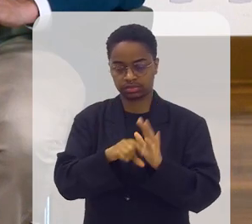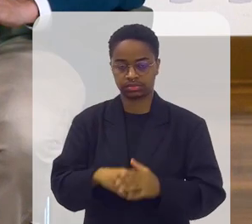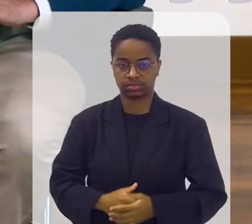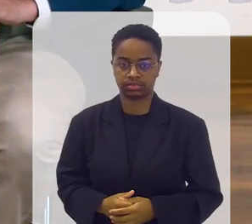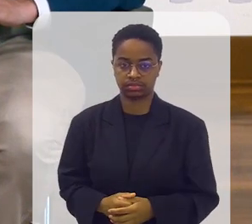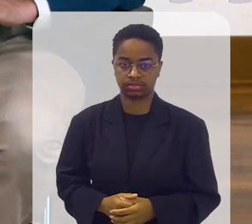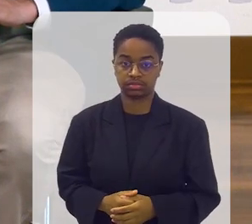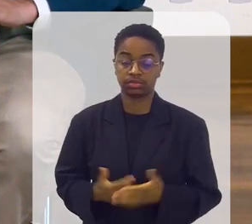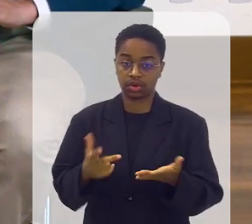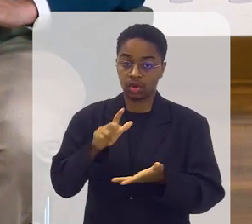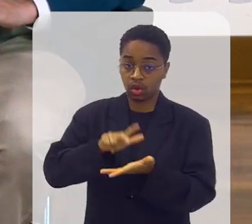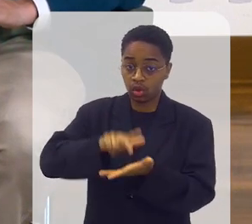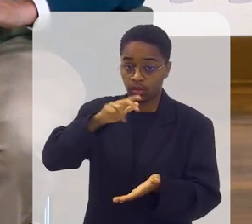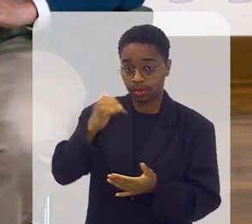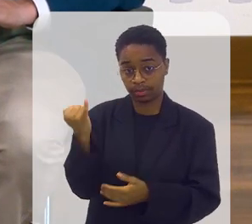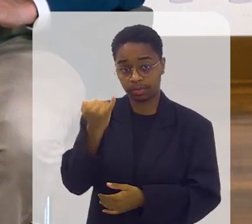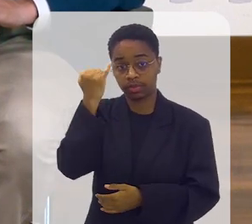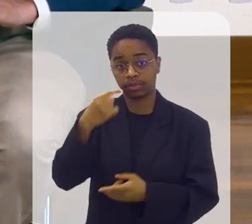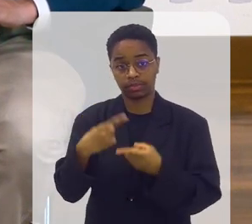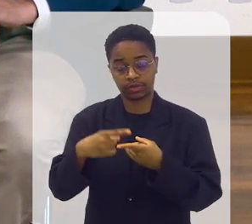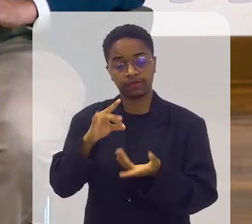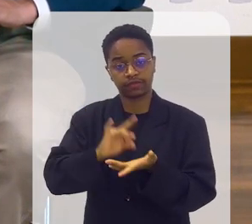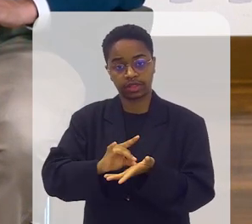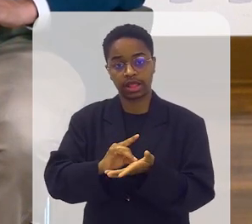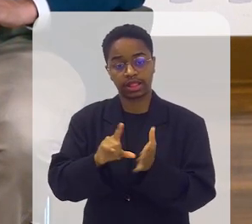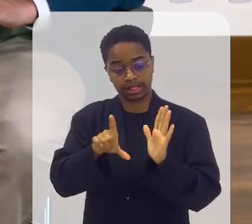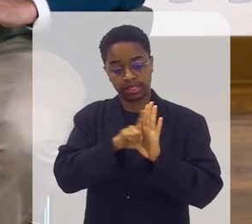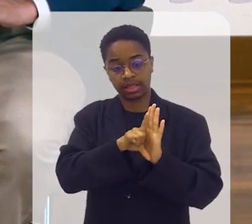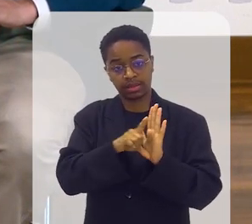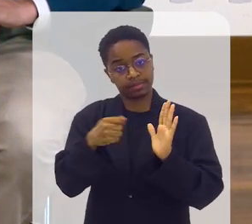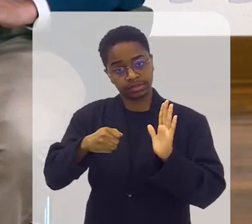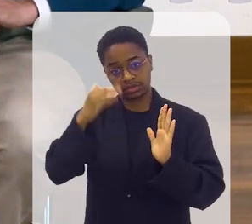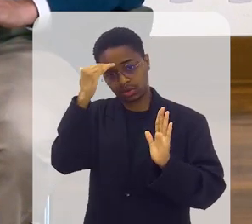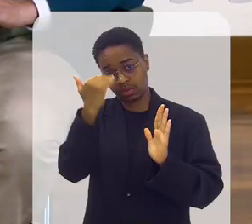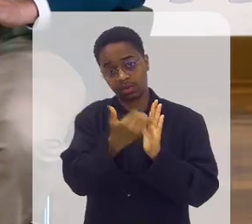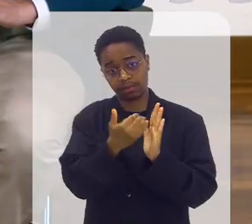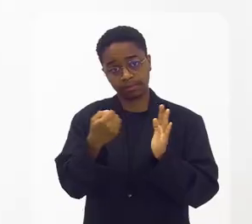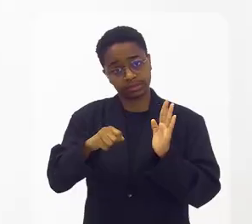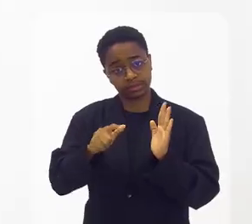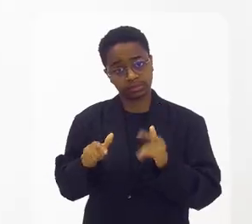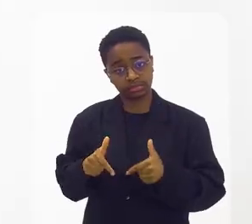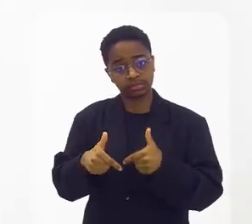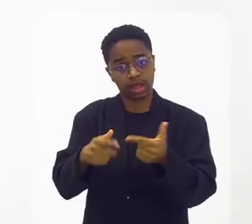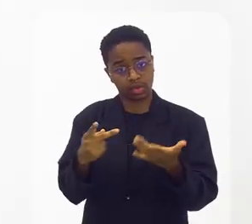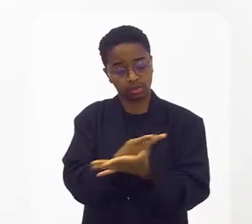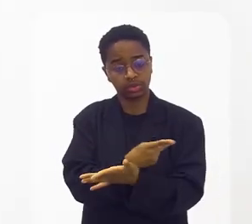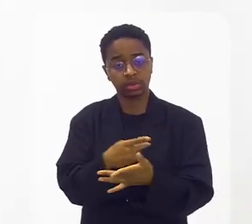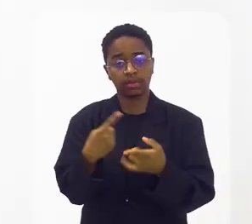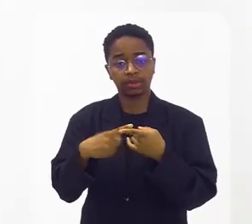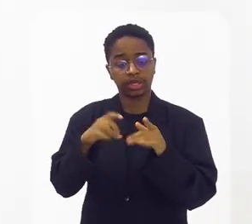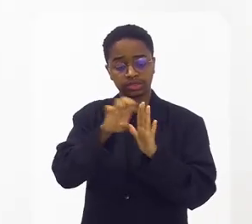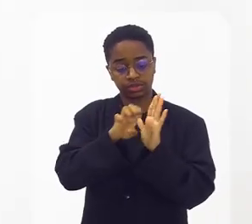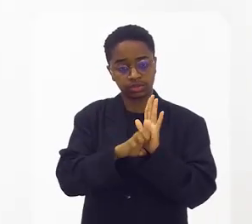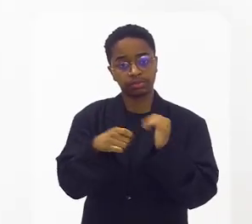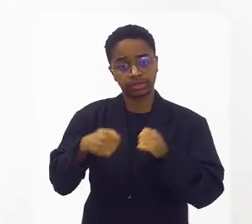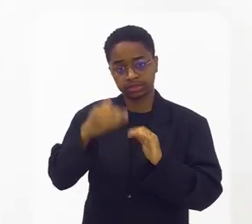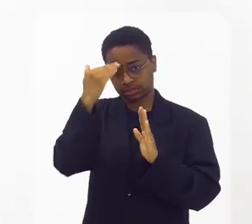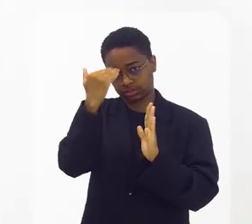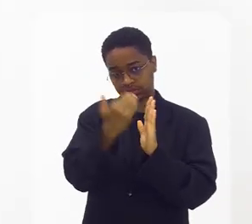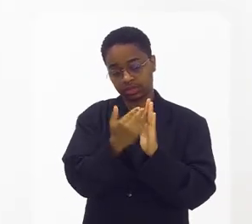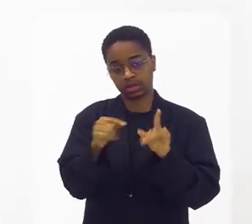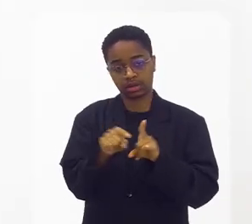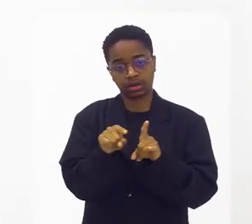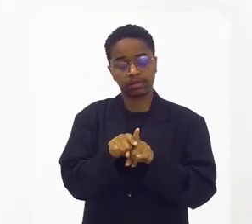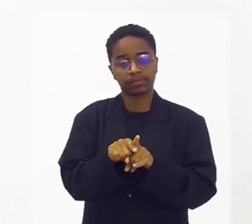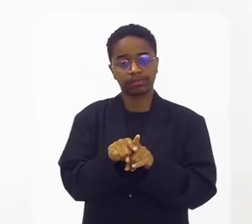dessas leis. O cumpra-se é importante porque realmente a lei precisa ser cumprida. Sim. O estatuto precisa ser cumprido. E a